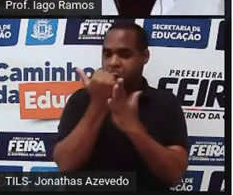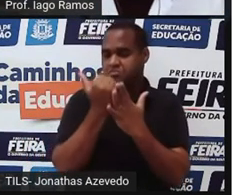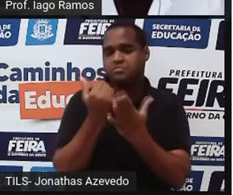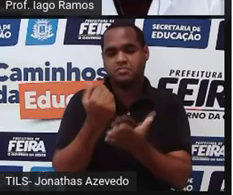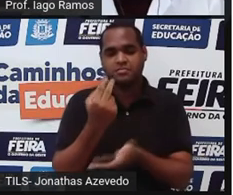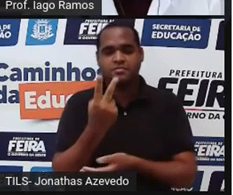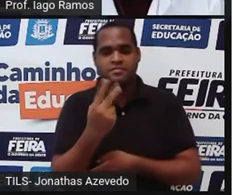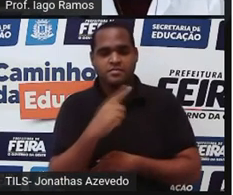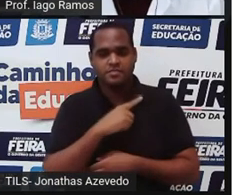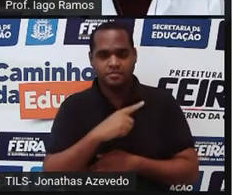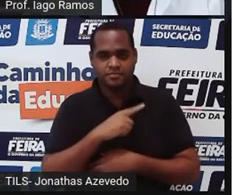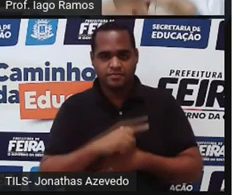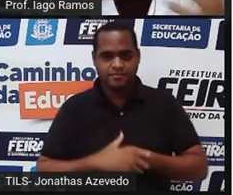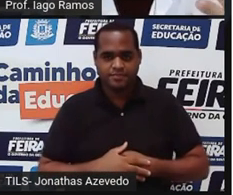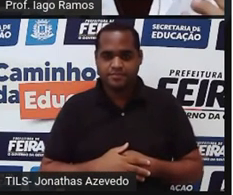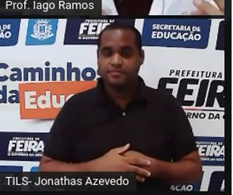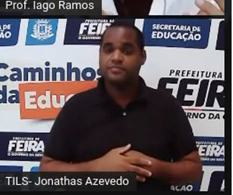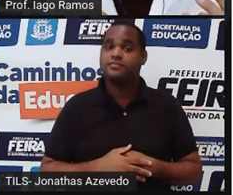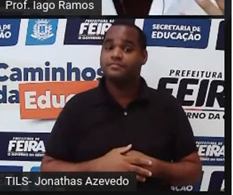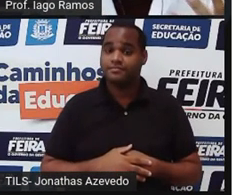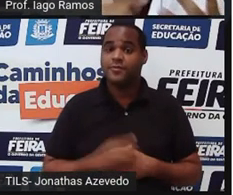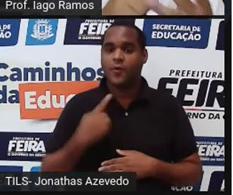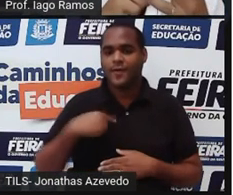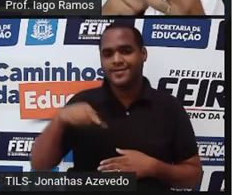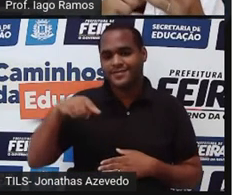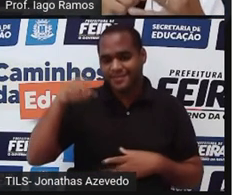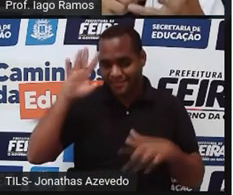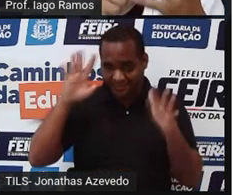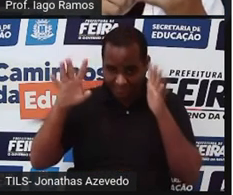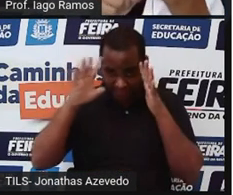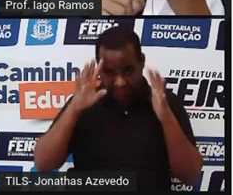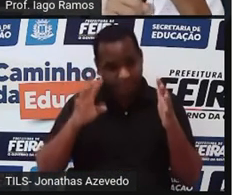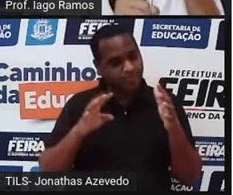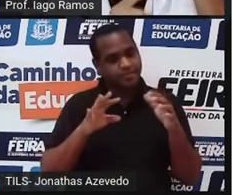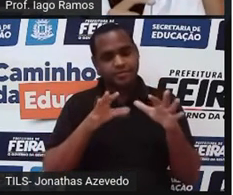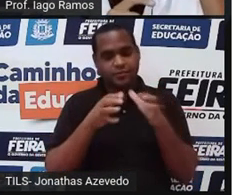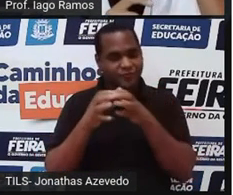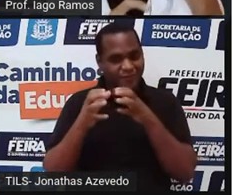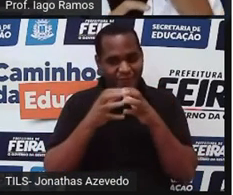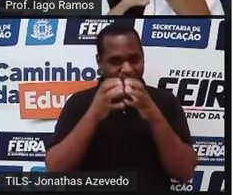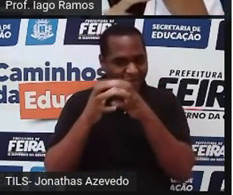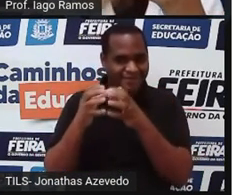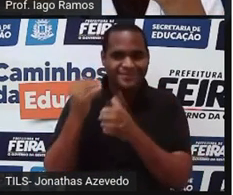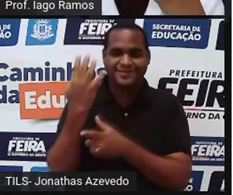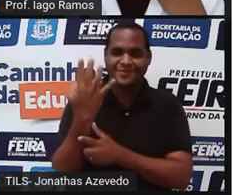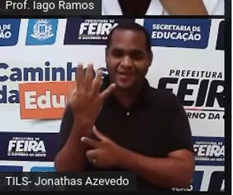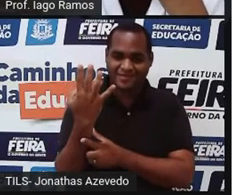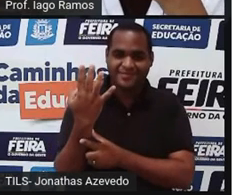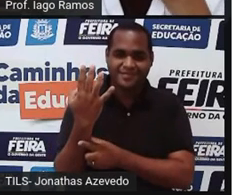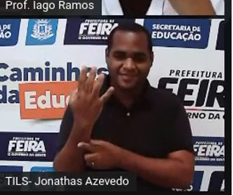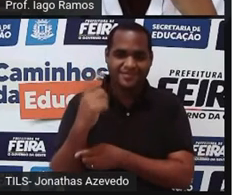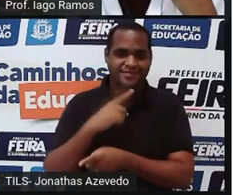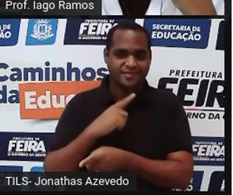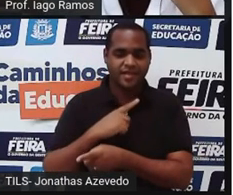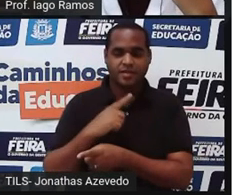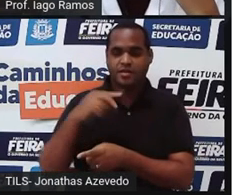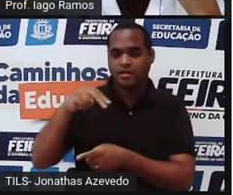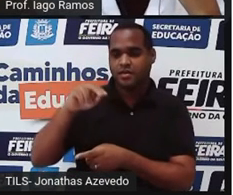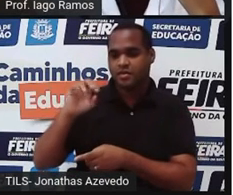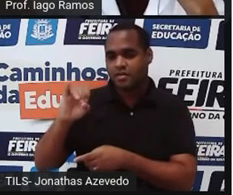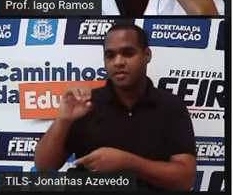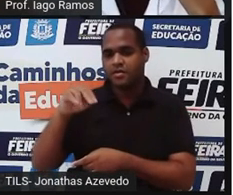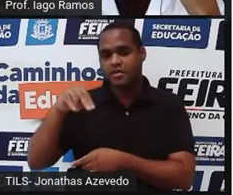Para fechar todo esse pensamento os quatro tipos de números que a gente estudou até aqui naturais